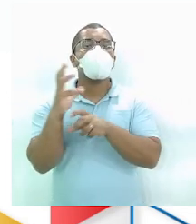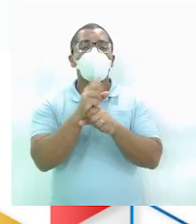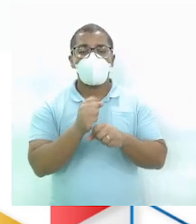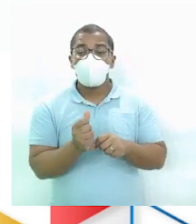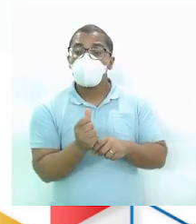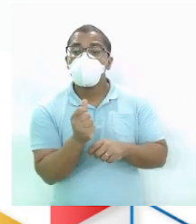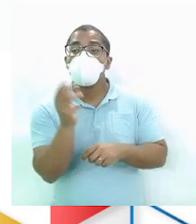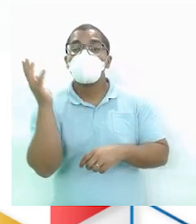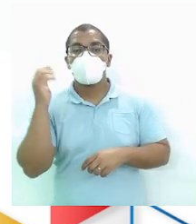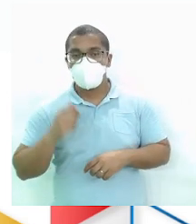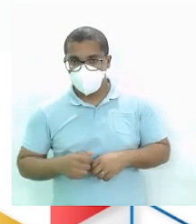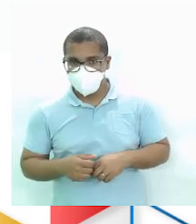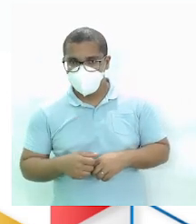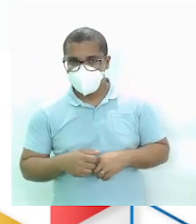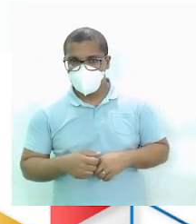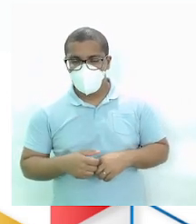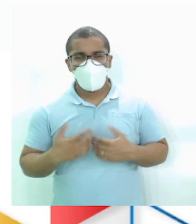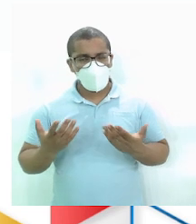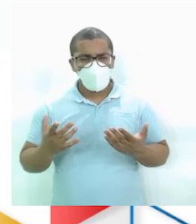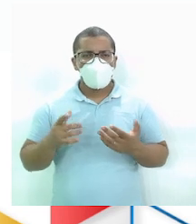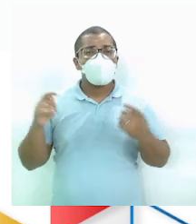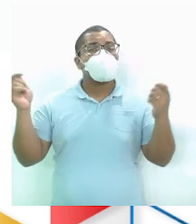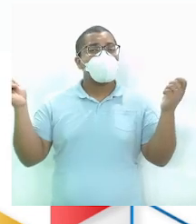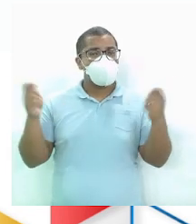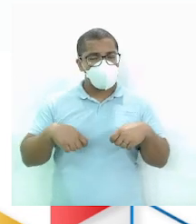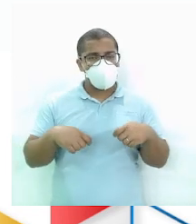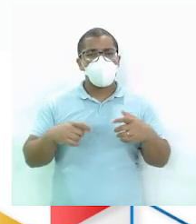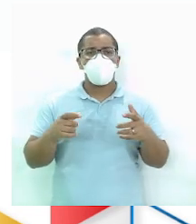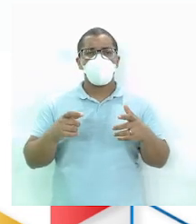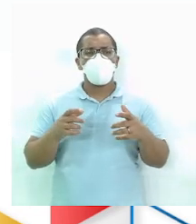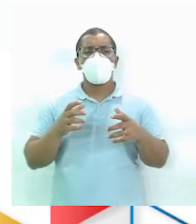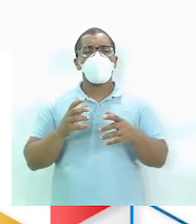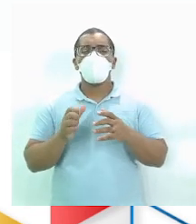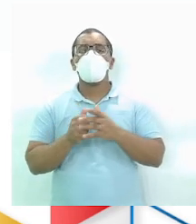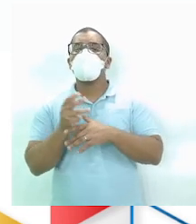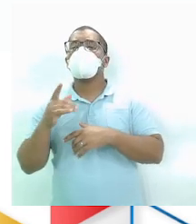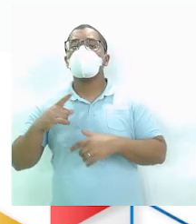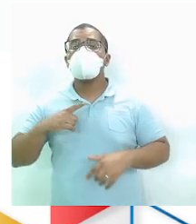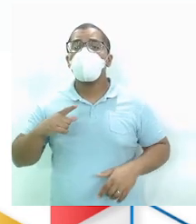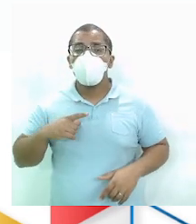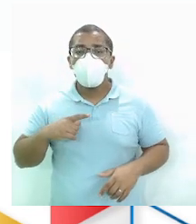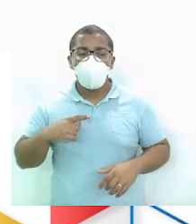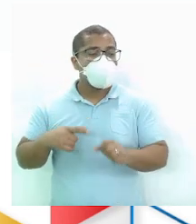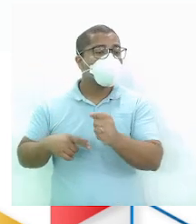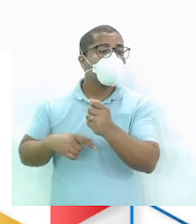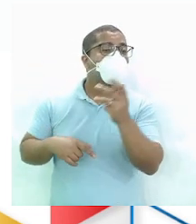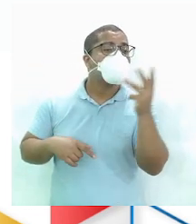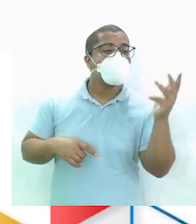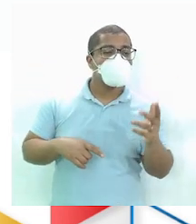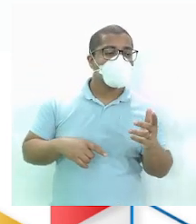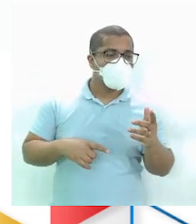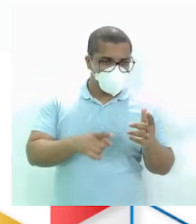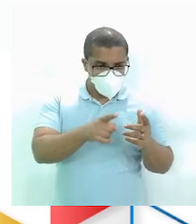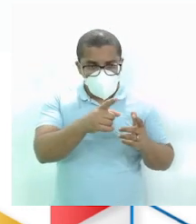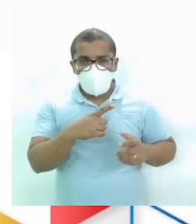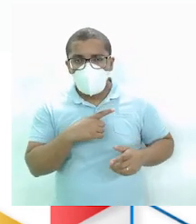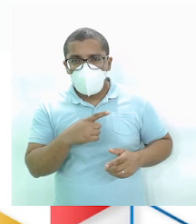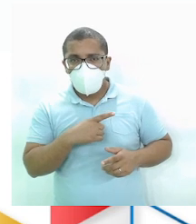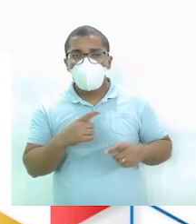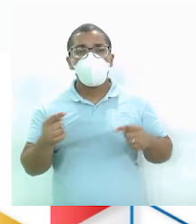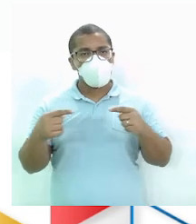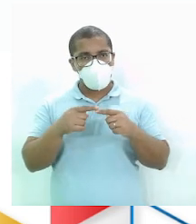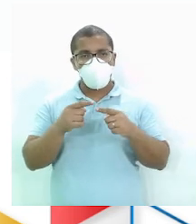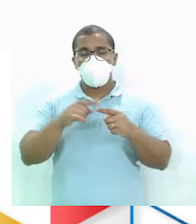Então quantas vezes Cabe? Quantas vezes Tenho? Quantas vezes Você tem? É uma palavra Utilizada para